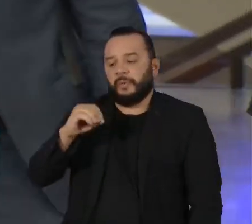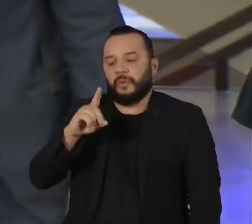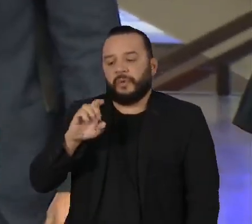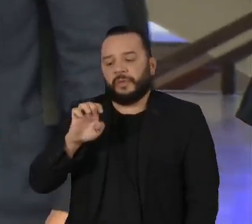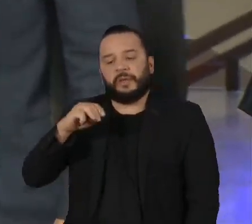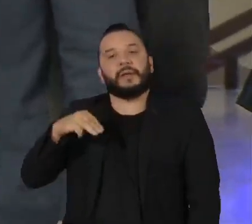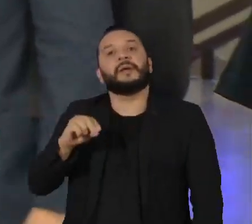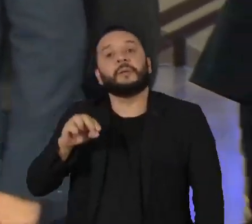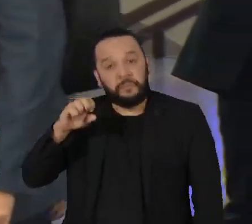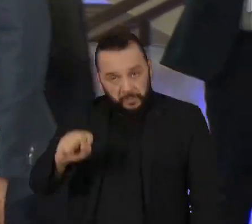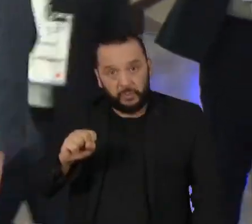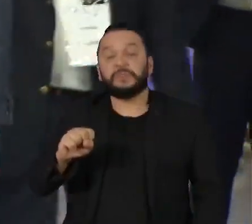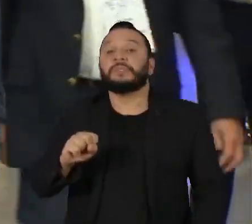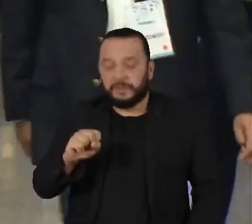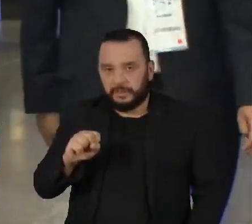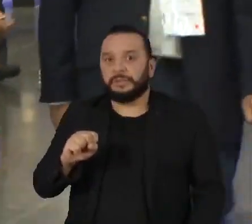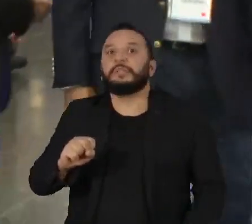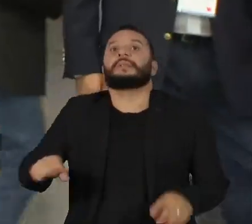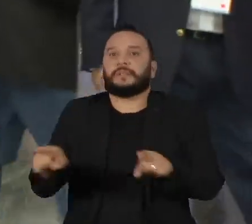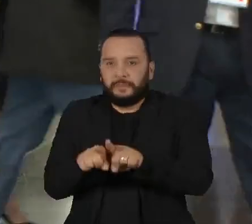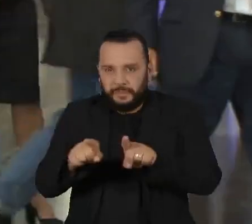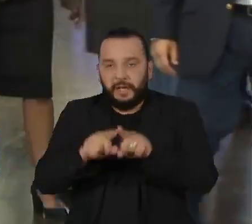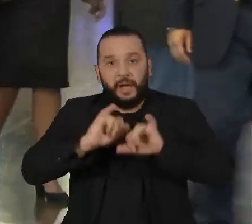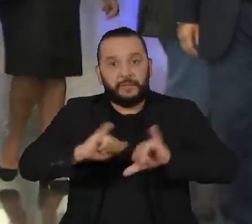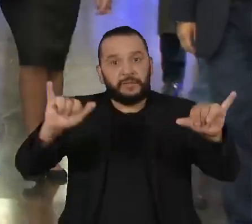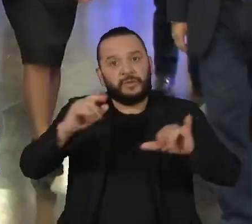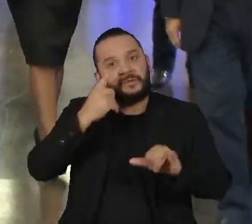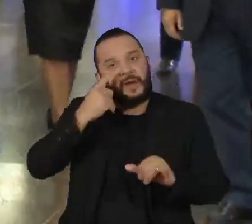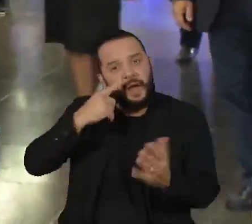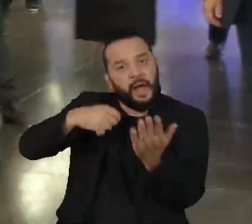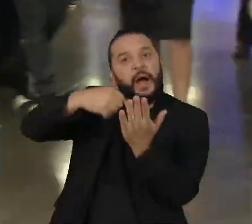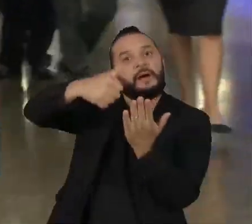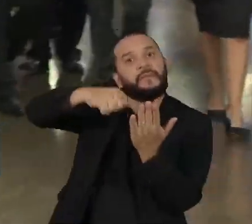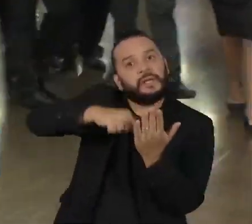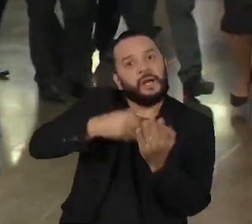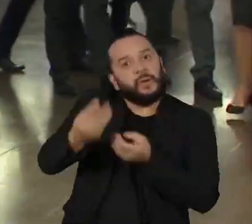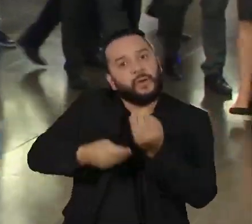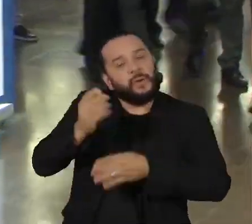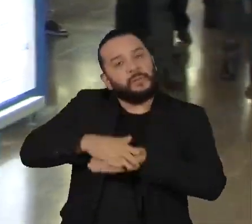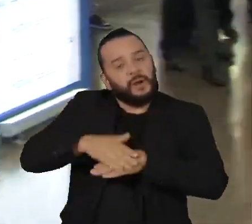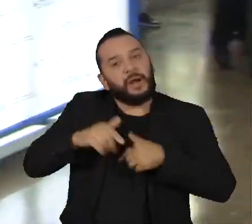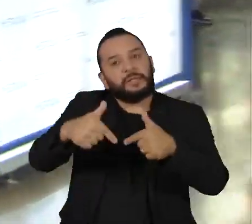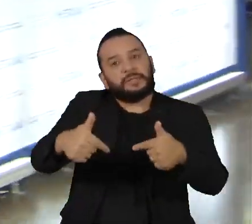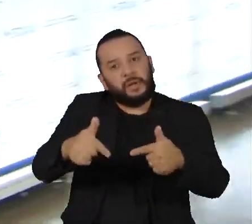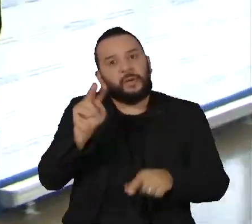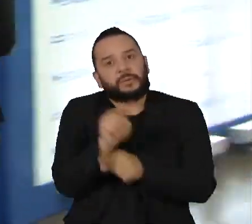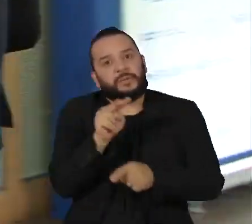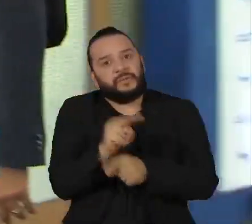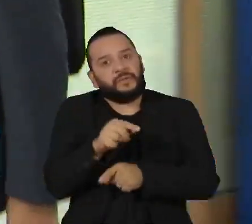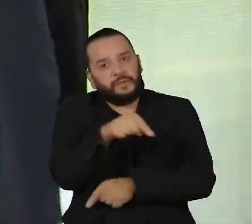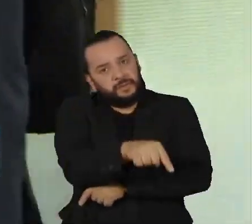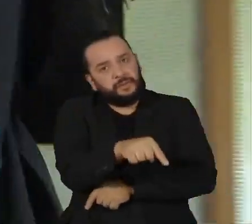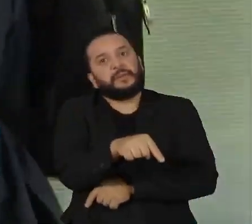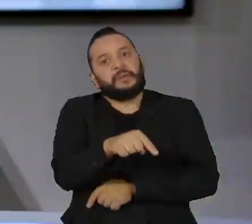disputou as eleições, também informou que vai avaliar as medidas que podem ser tomadas na defesa do deputado.